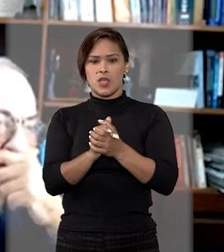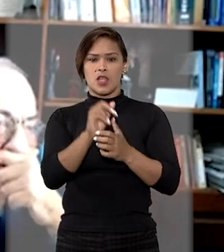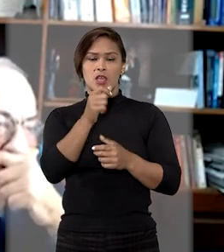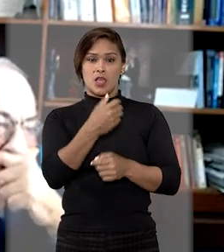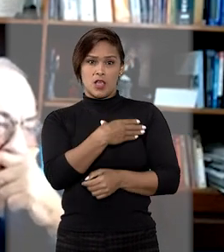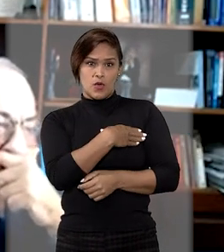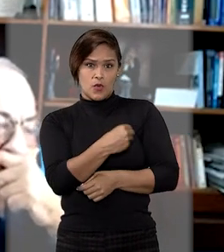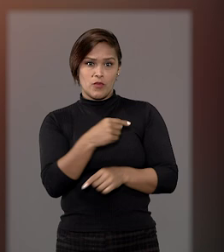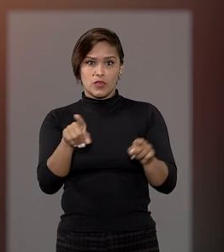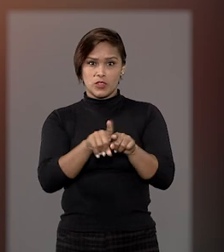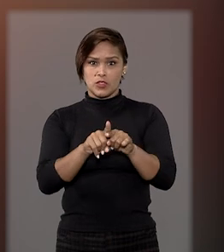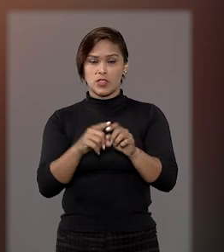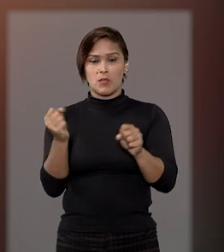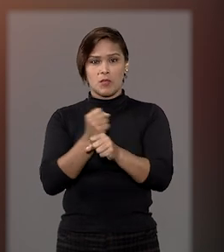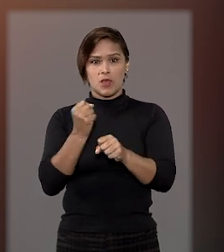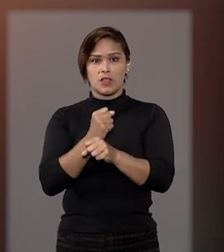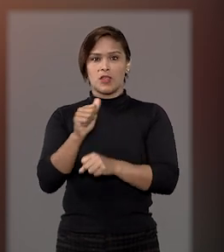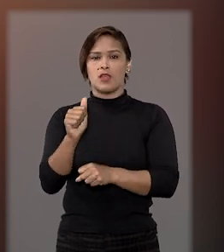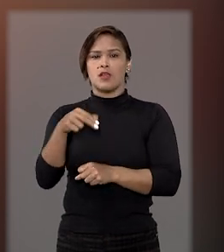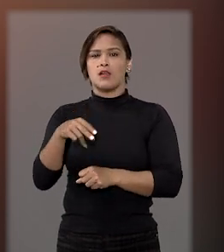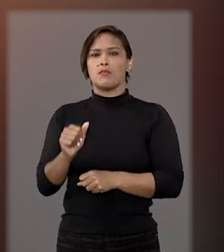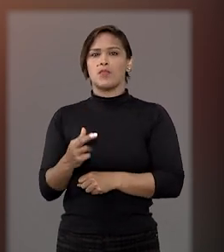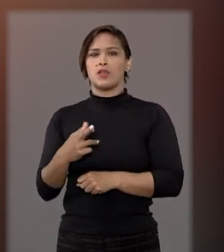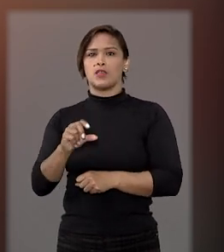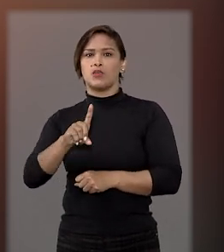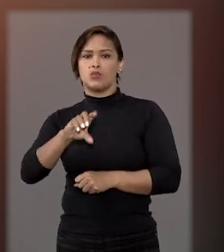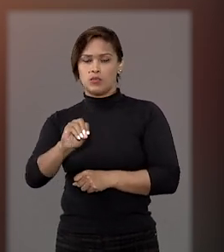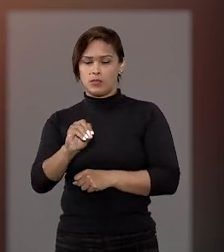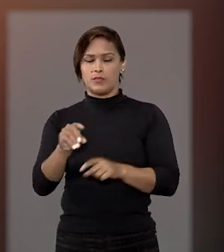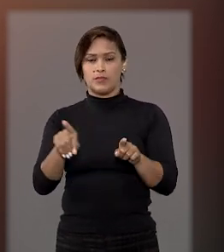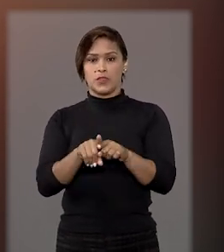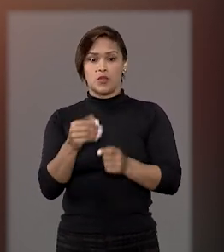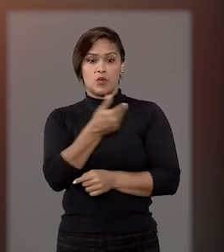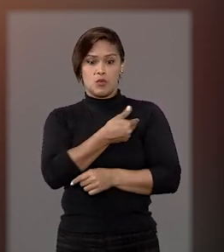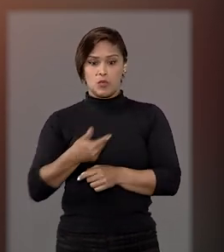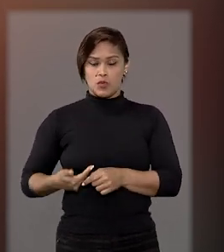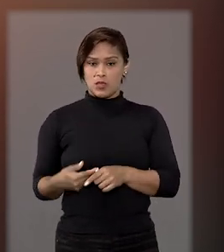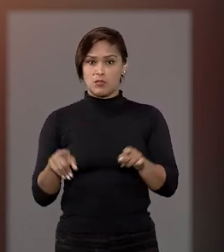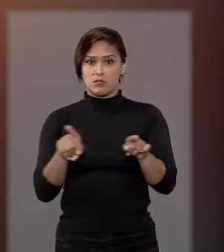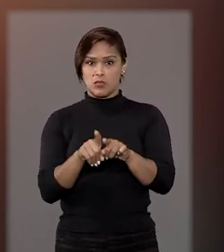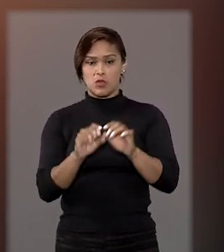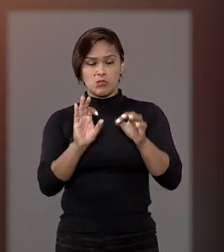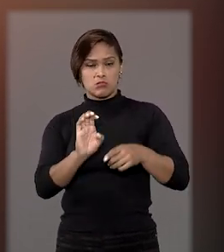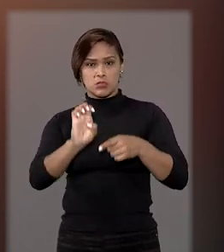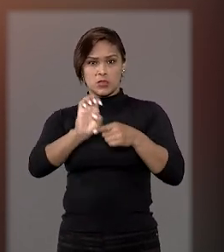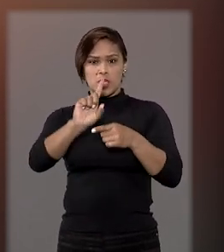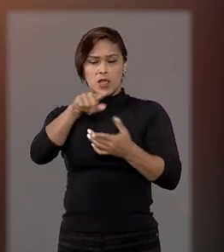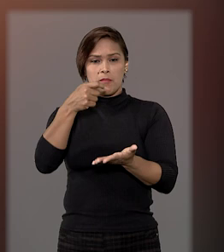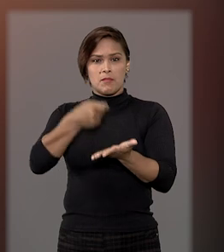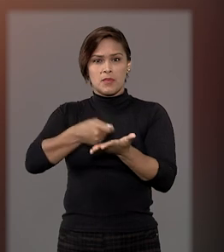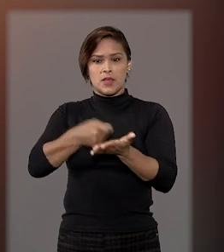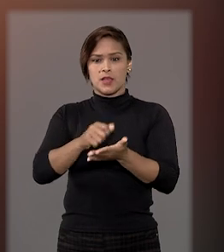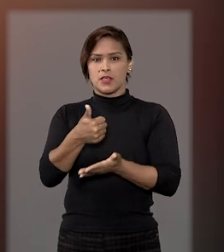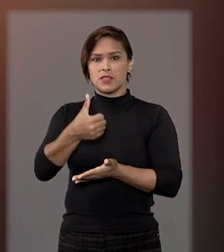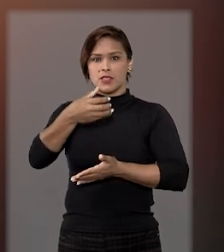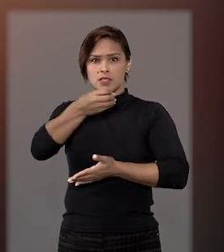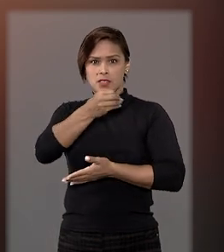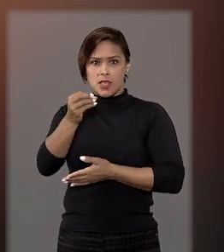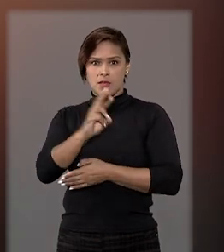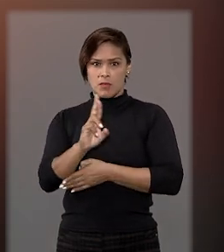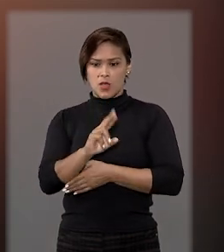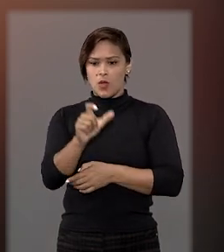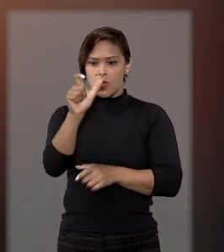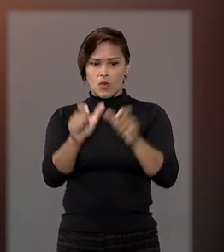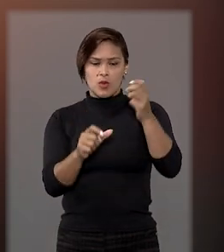para cada um dos filhos do pedreiro Amarildo Dias de Souza. O Poder Público Estadual foi condenado a pagar R 100 mil